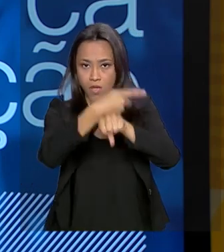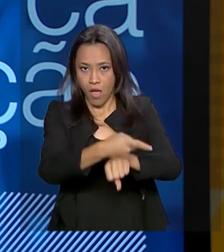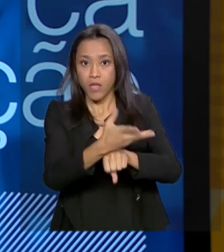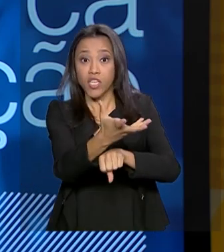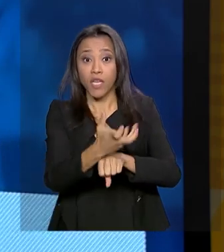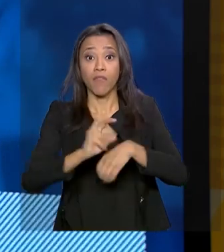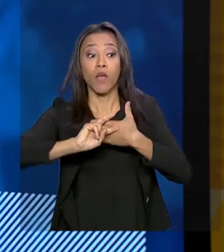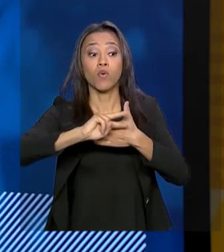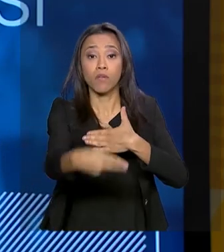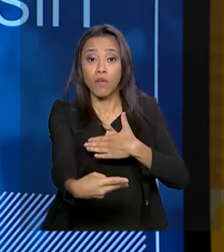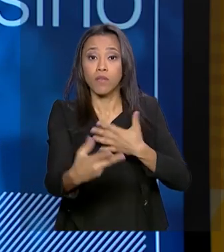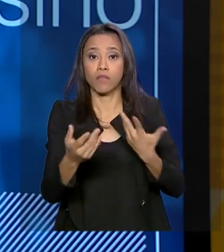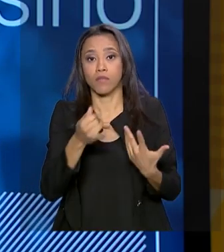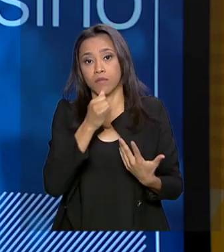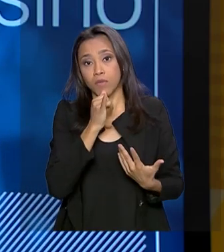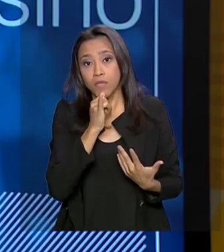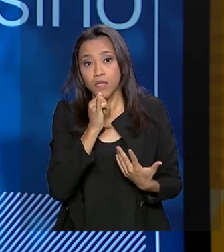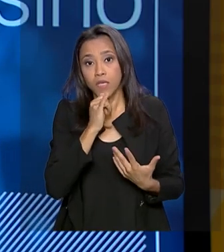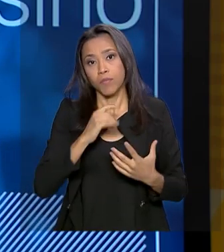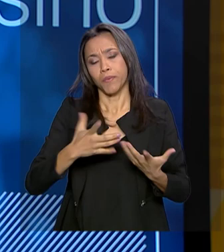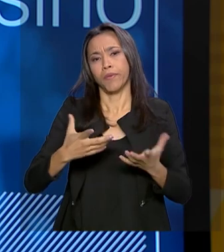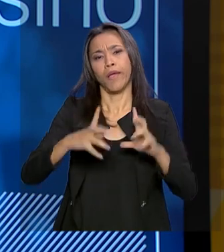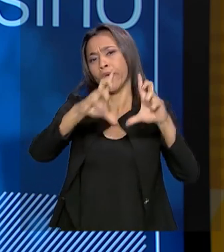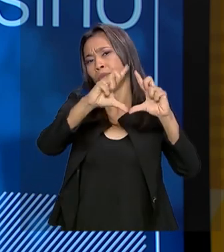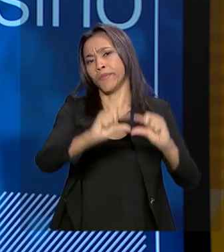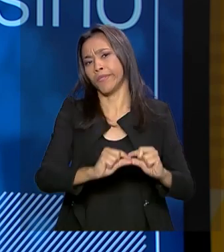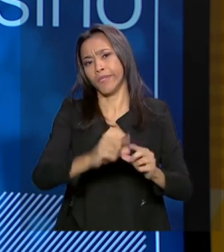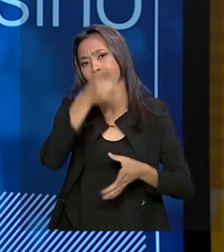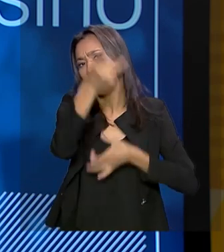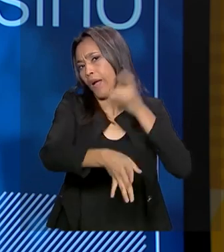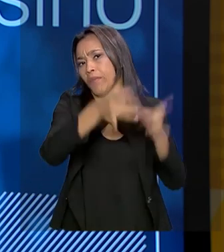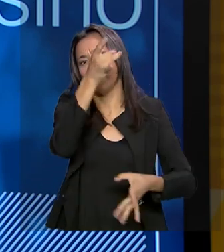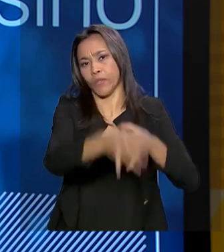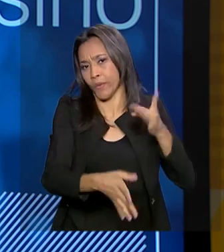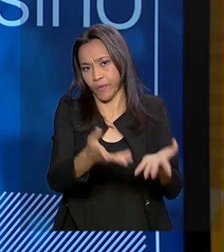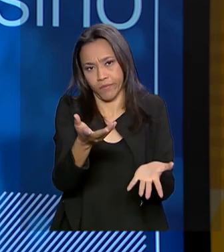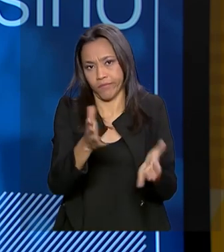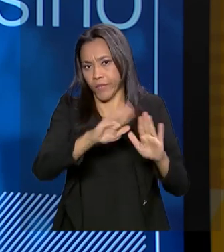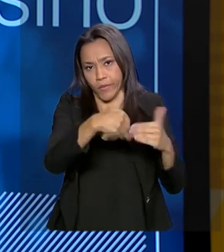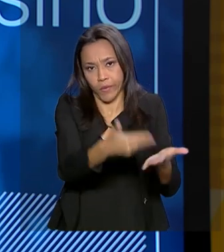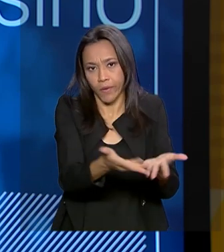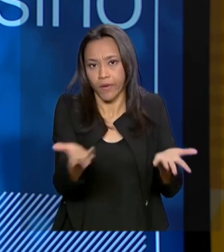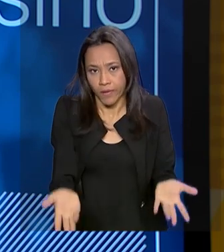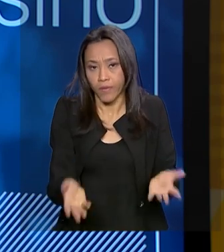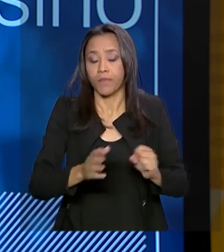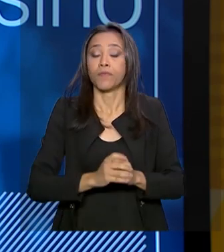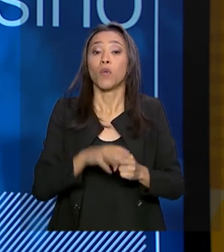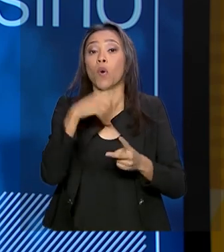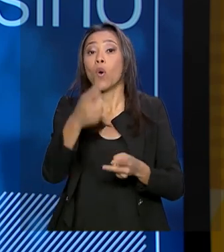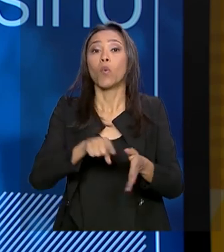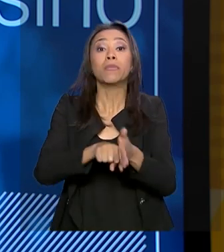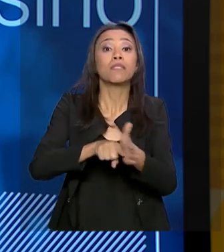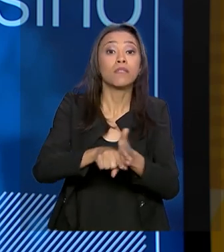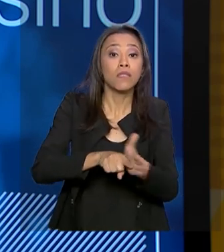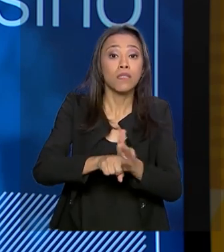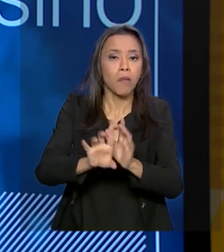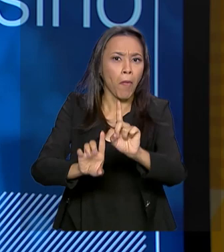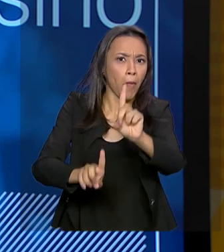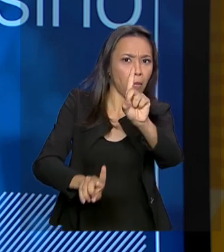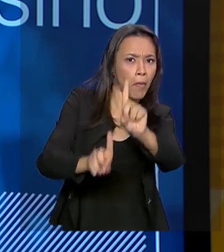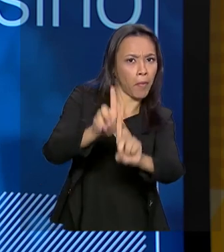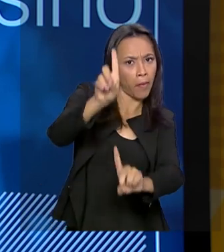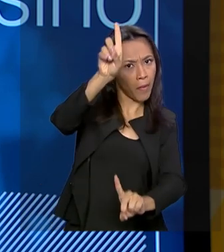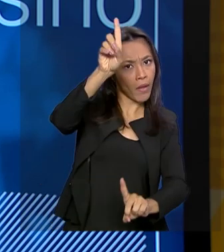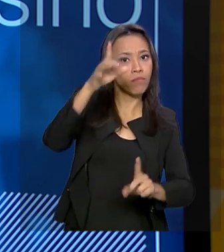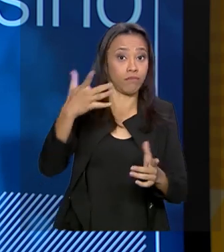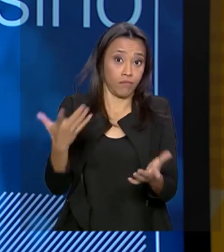resultado, como, por exemplo, uma queda em uma taxa de evasão, por exemplo, ou o melhor posicionamento no ranking internacional de pesquisa. A ideia é que a gente